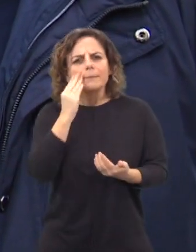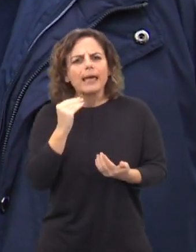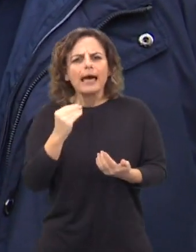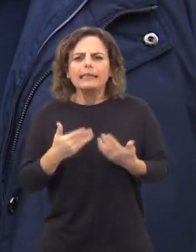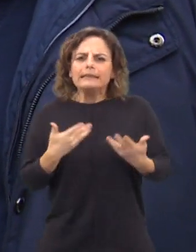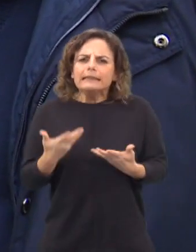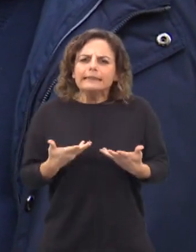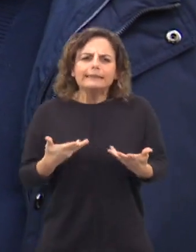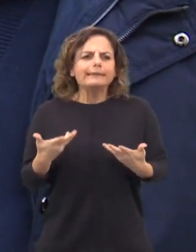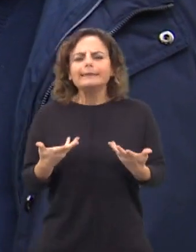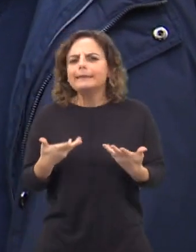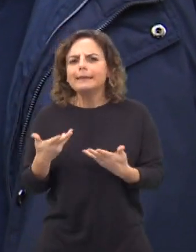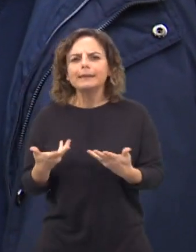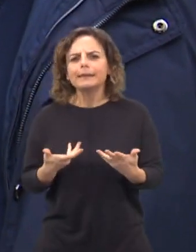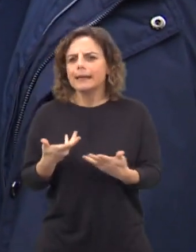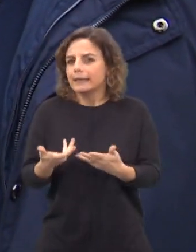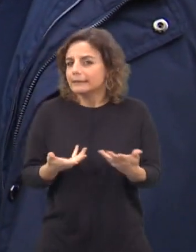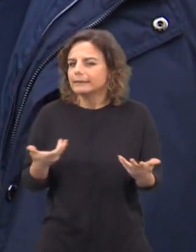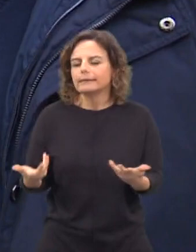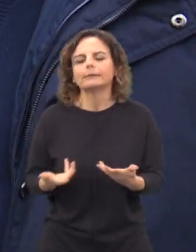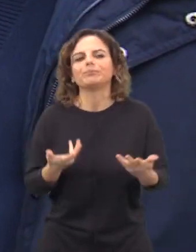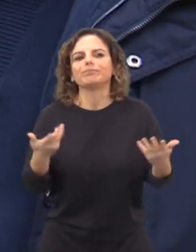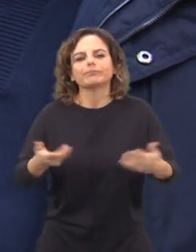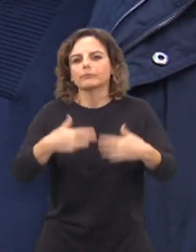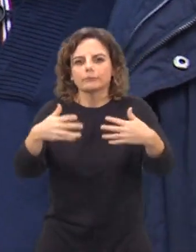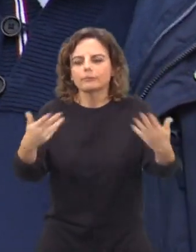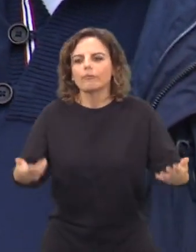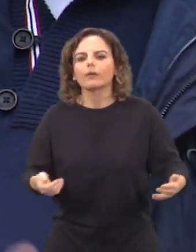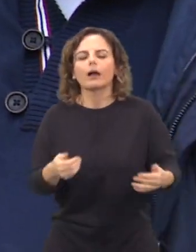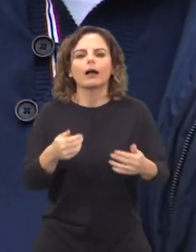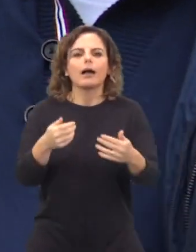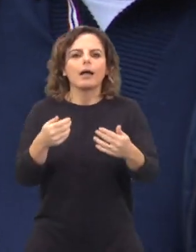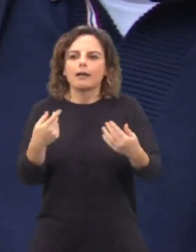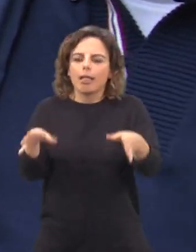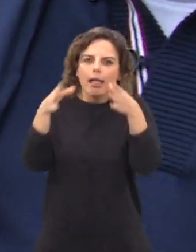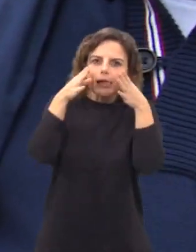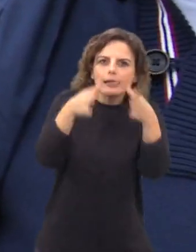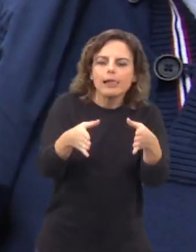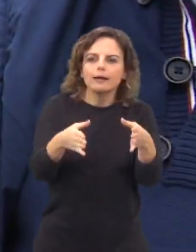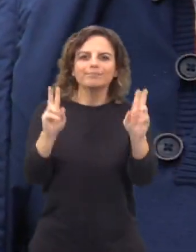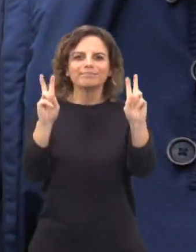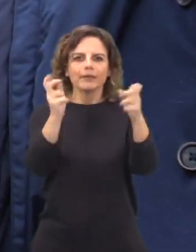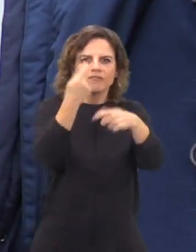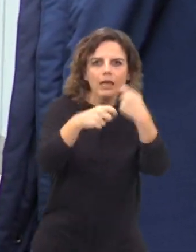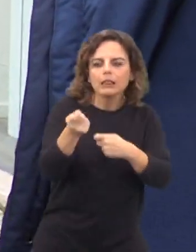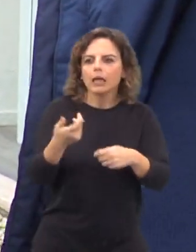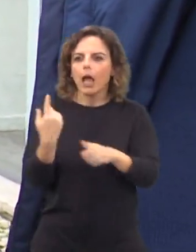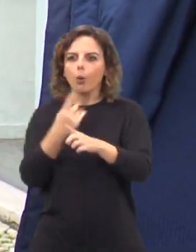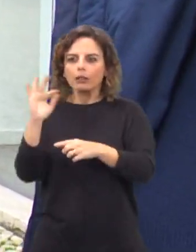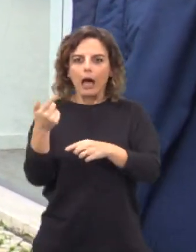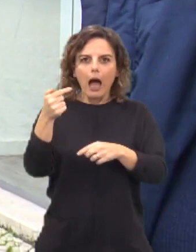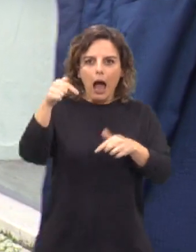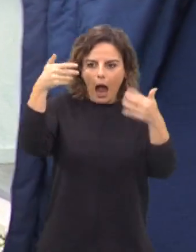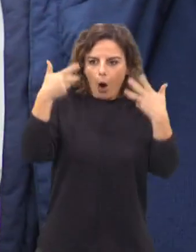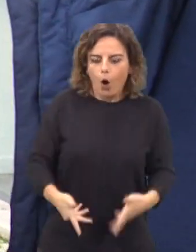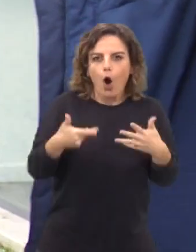que aponta-se muito para a venda, para o imediato,